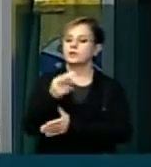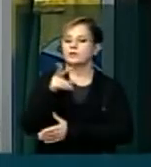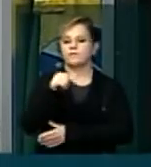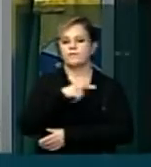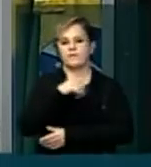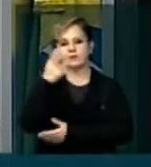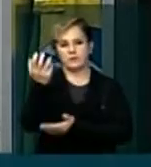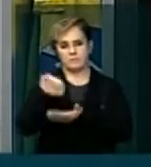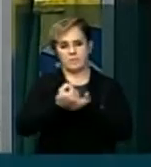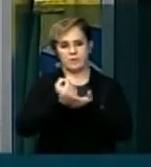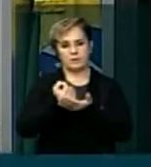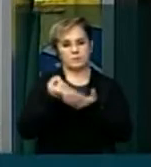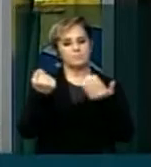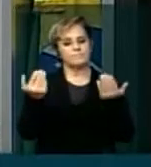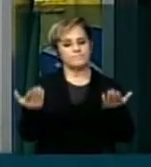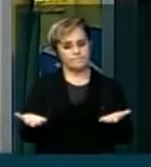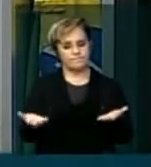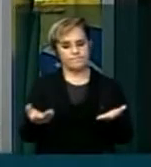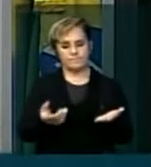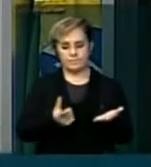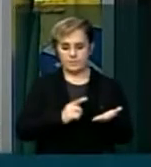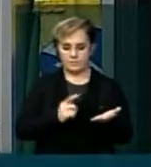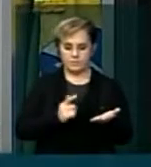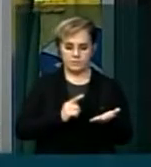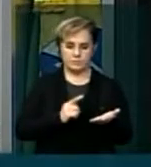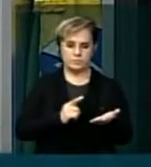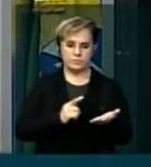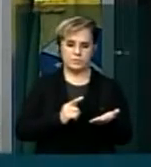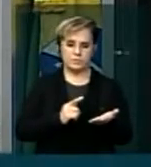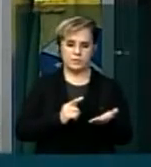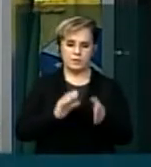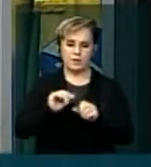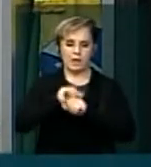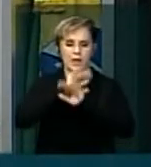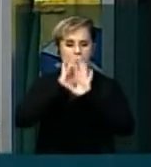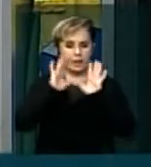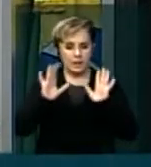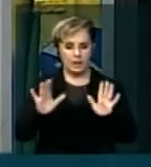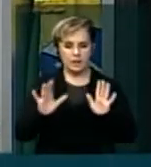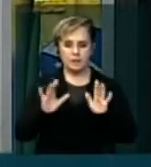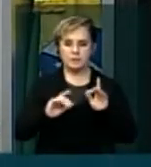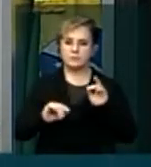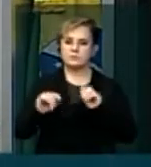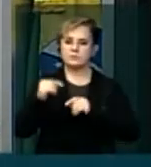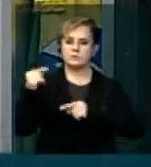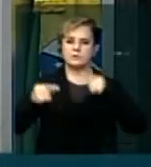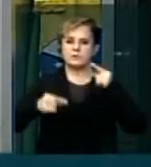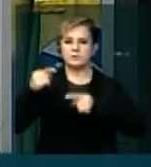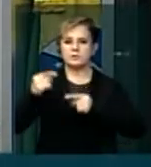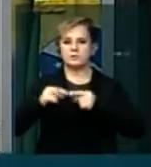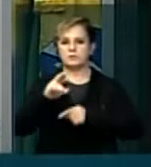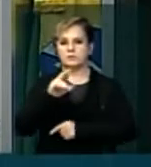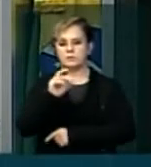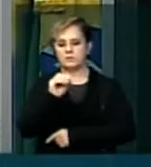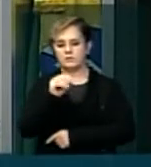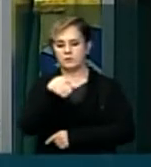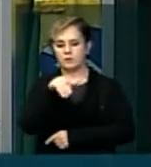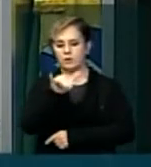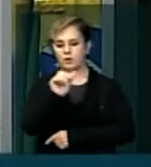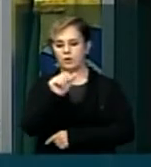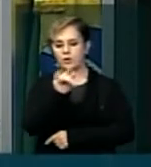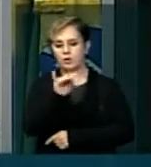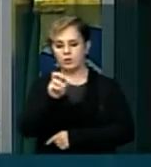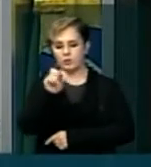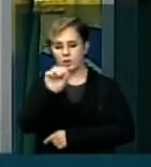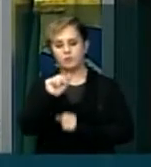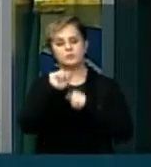de financiamento. E temos agora, e temos agora claramente, na discussão de Rojas, podendo apontar